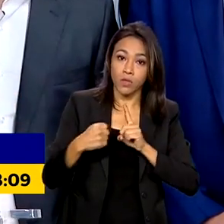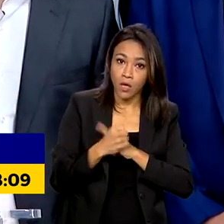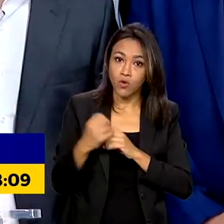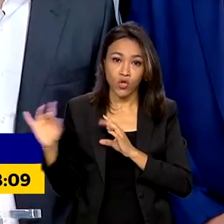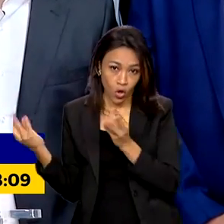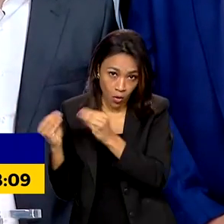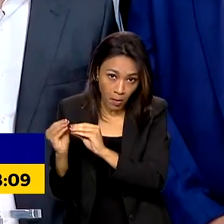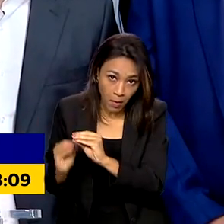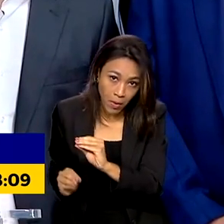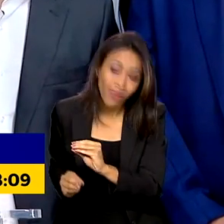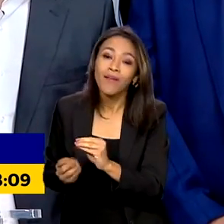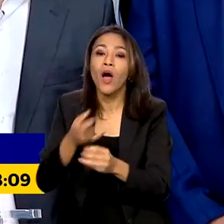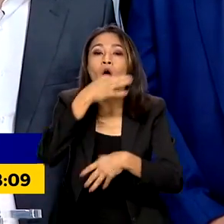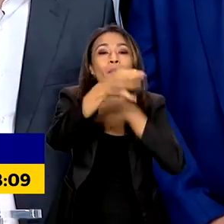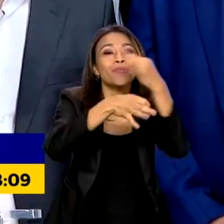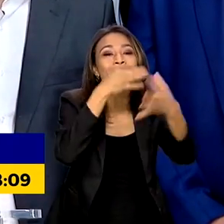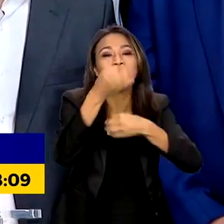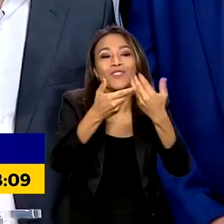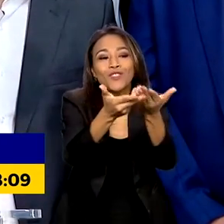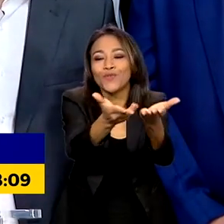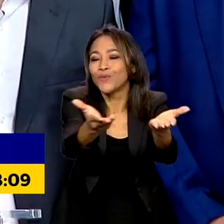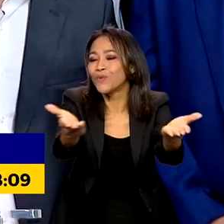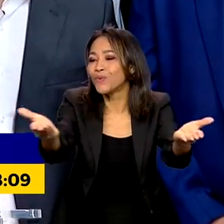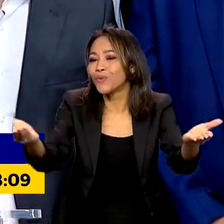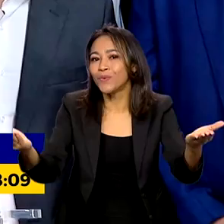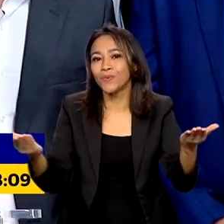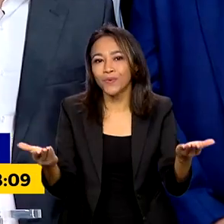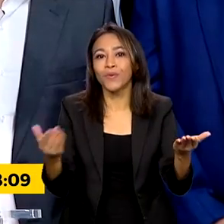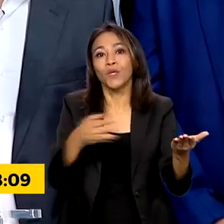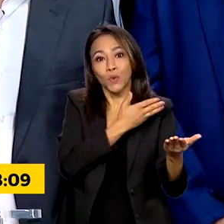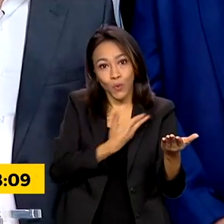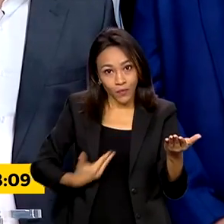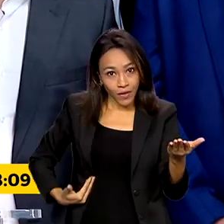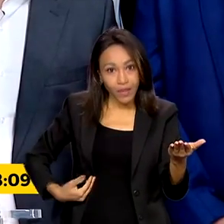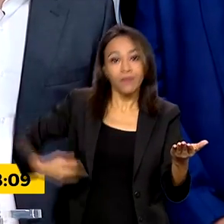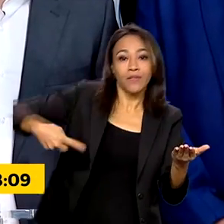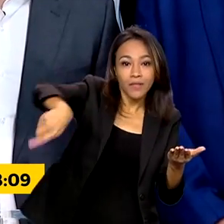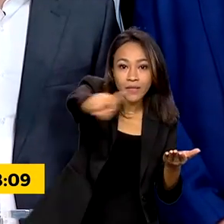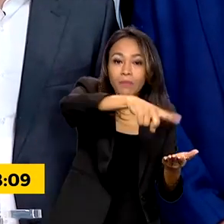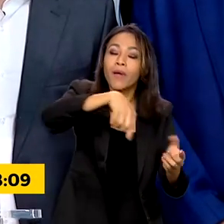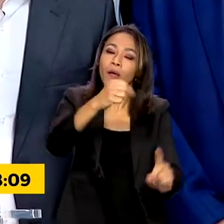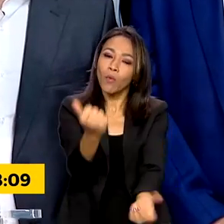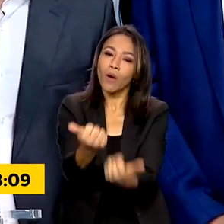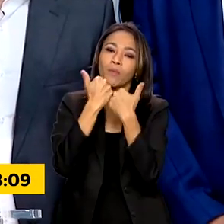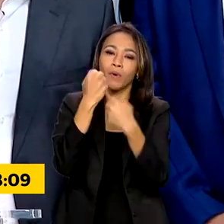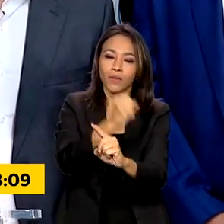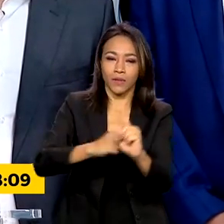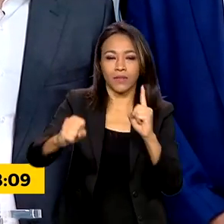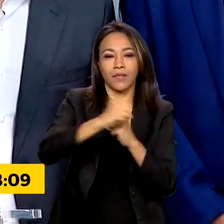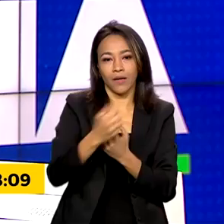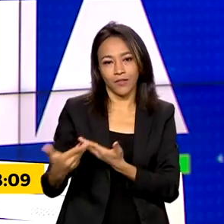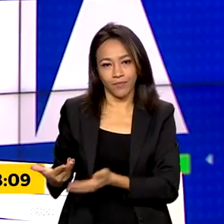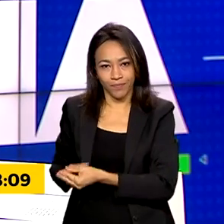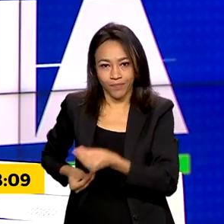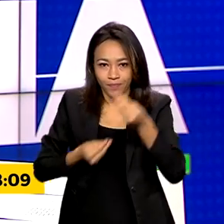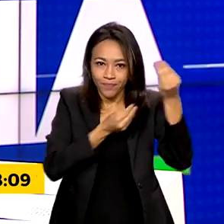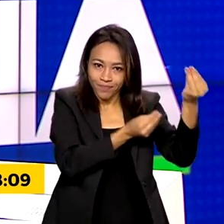nem do presidente Lula. É um planejamento do governo do presidente Lula, escrito também com as mãos do povo brasileiro.